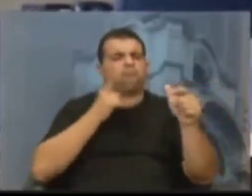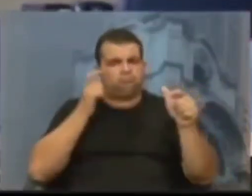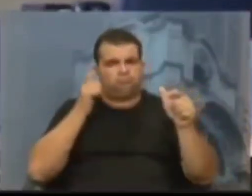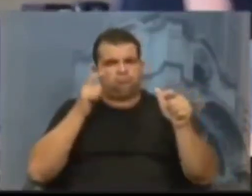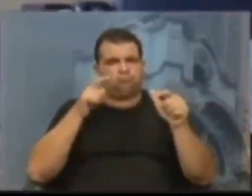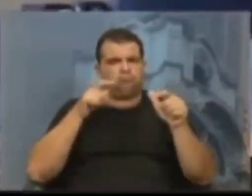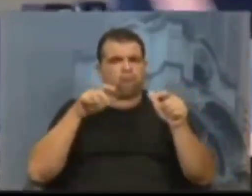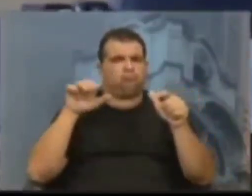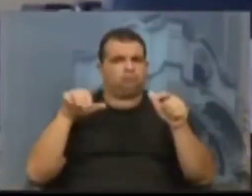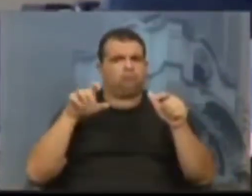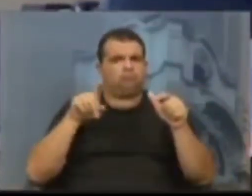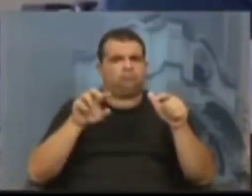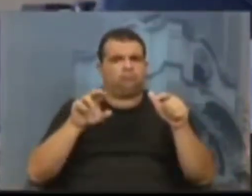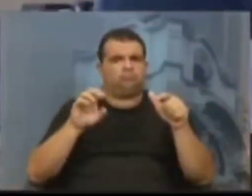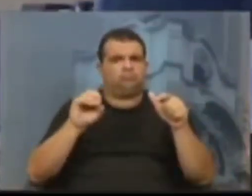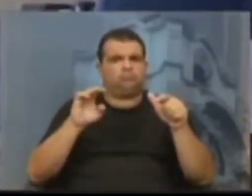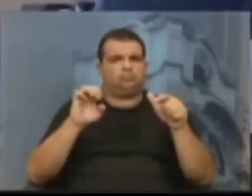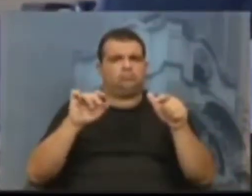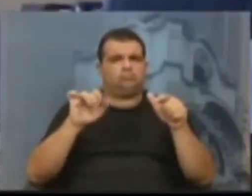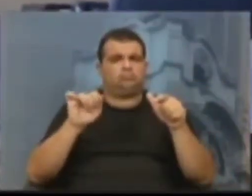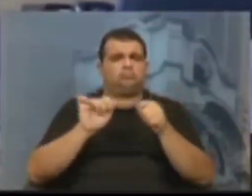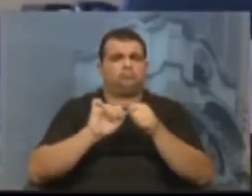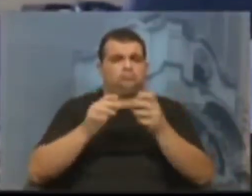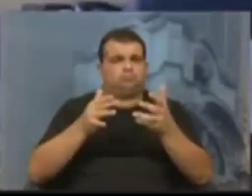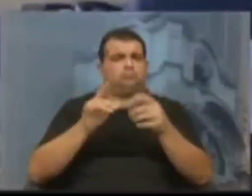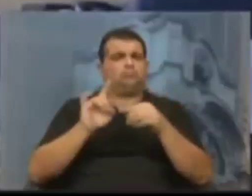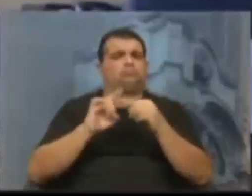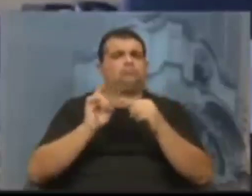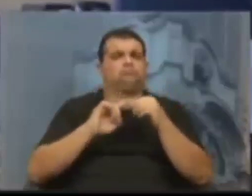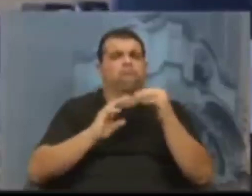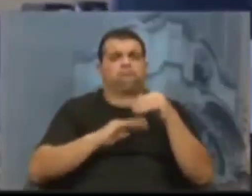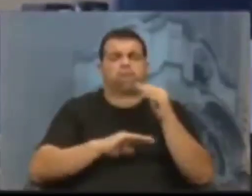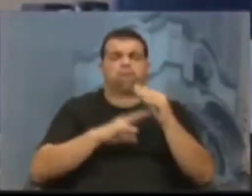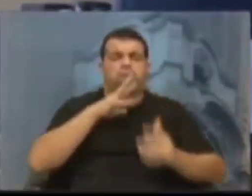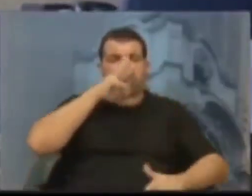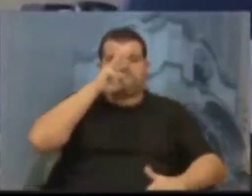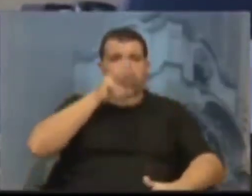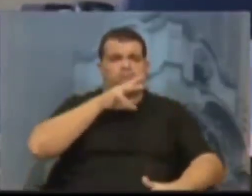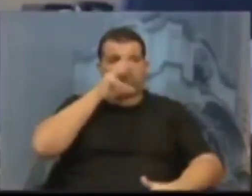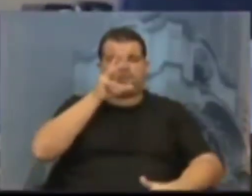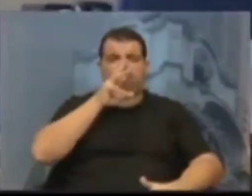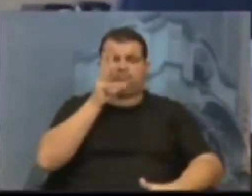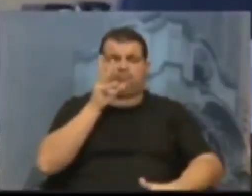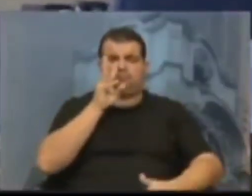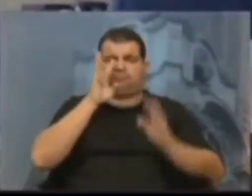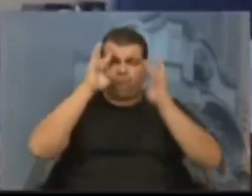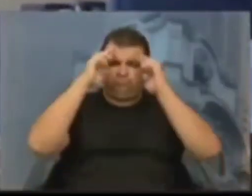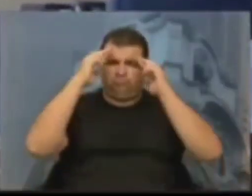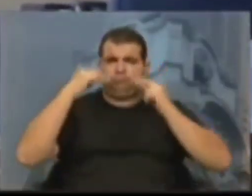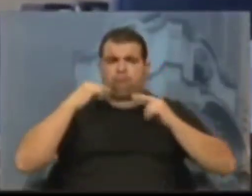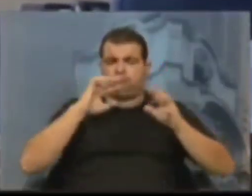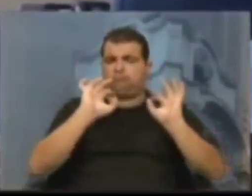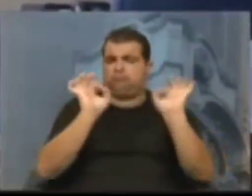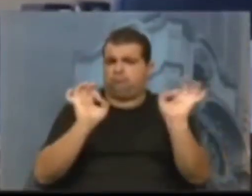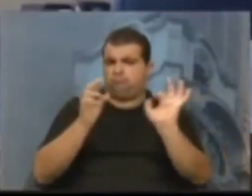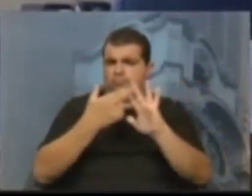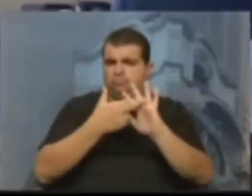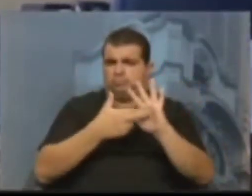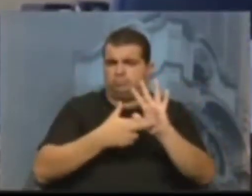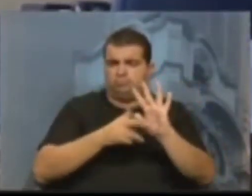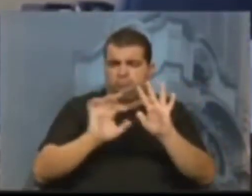que nós vamos começar agora a fazer esse tipo de procedimento atabalhoado, sem respeitar os regramentos,